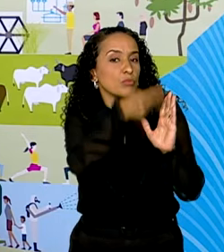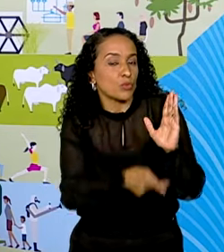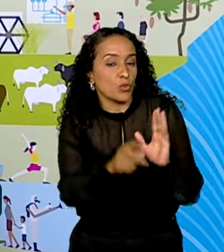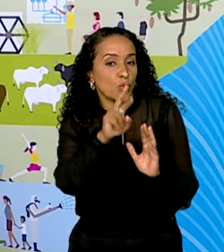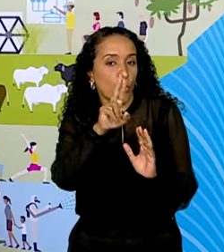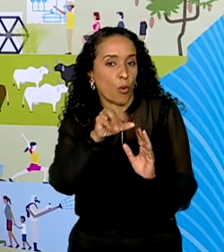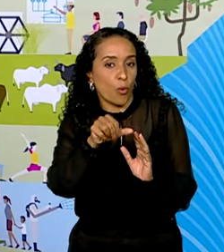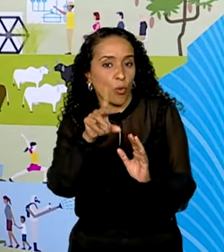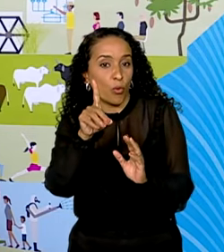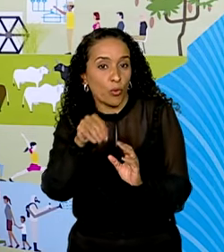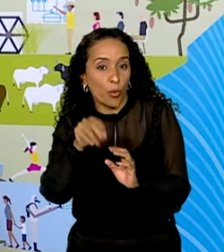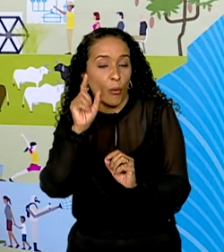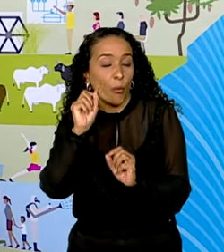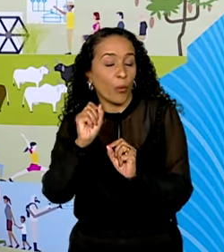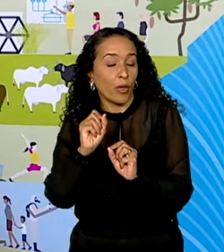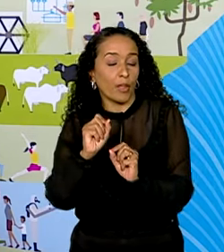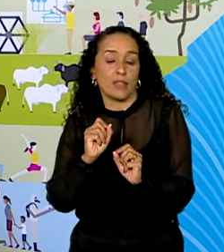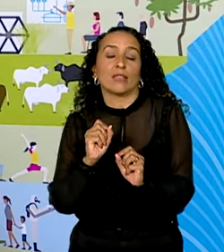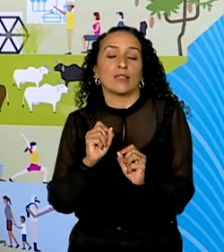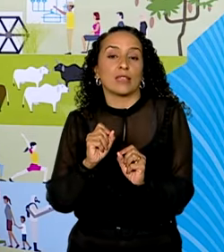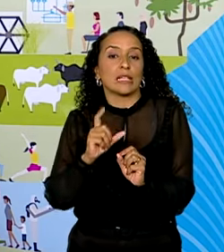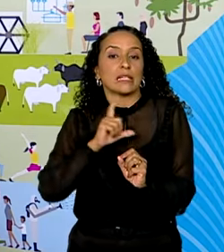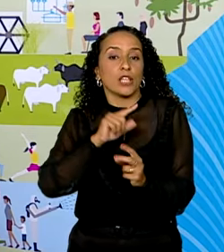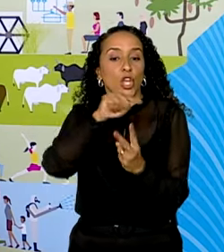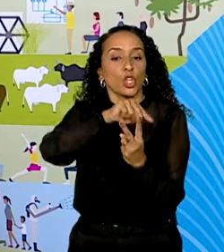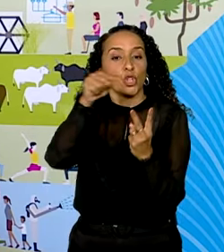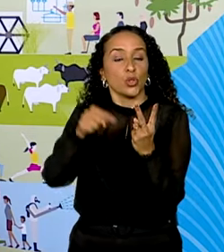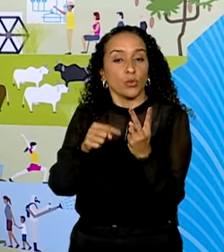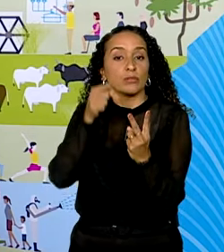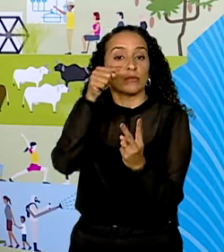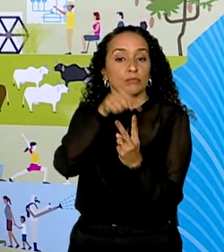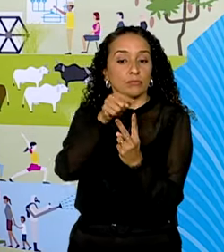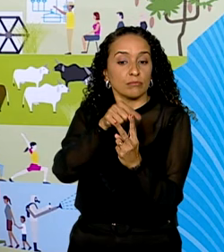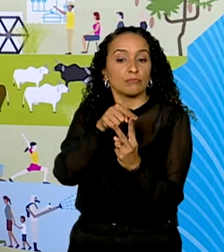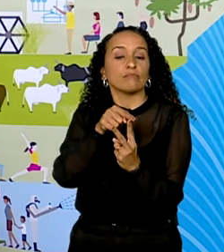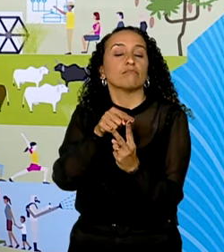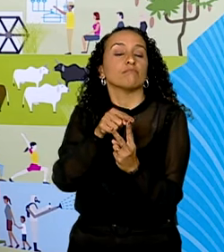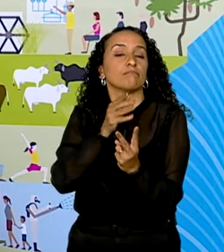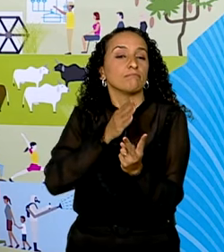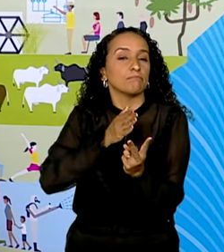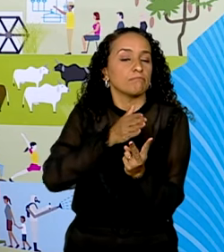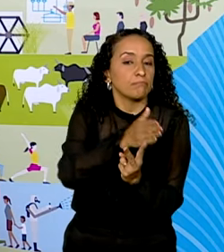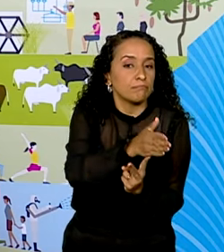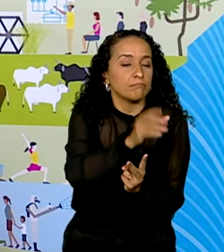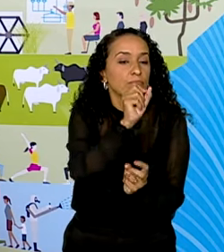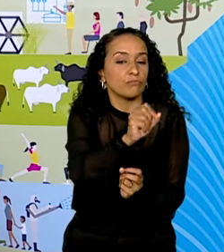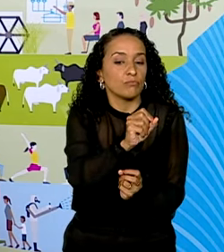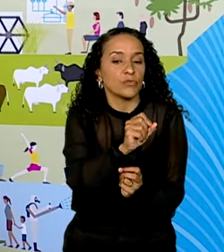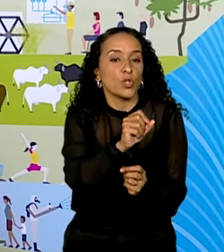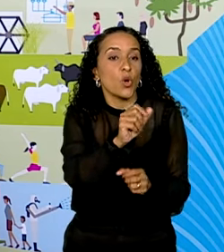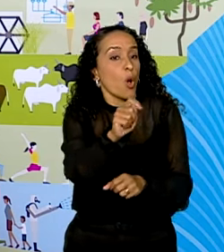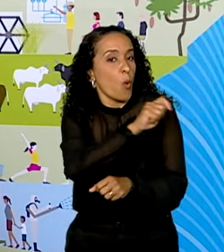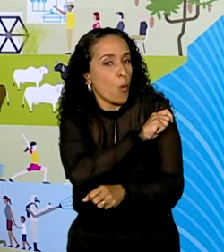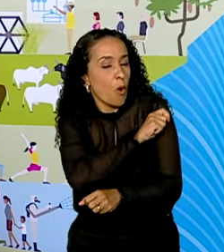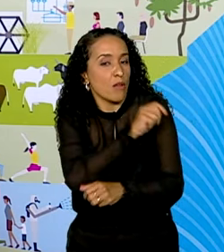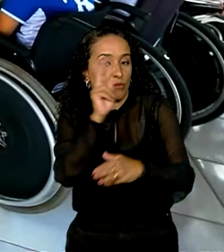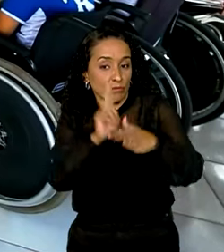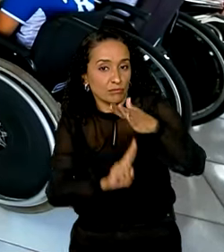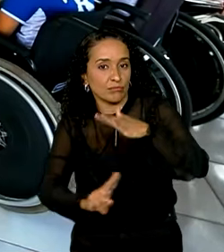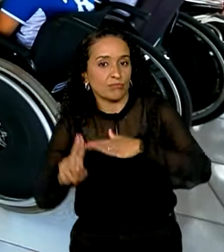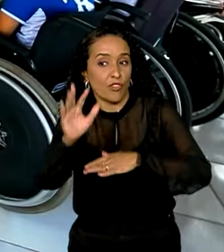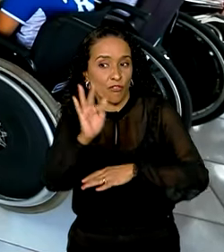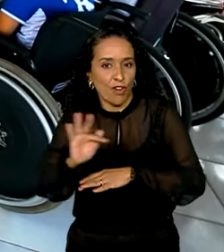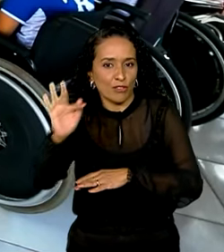Rondon, ele tem duas vertentes. Uma com o estudante universitário